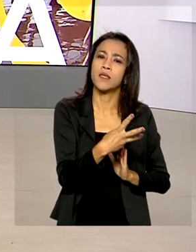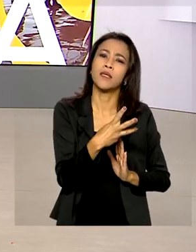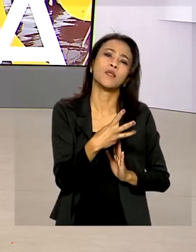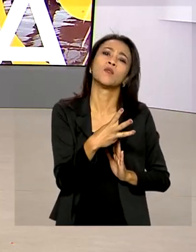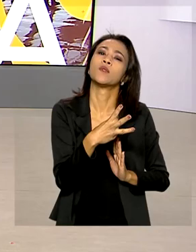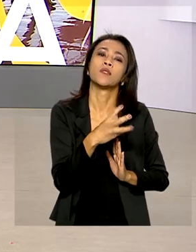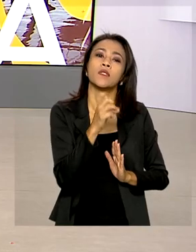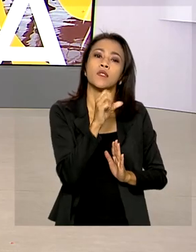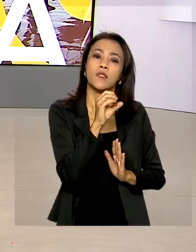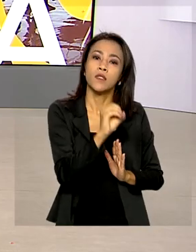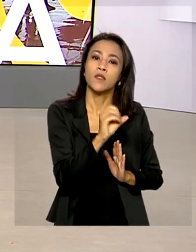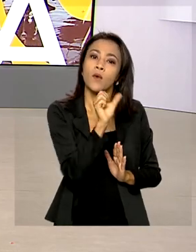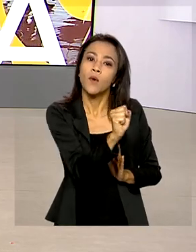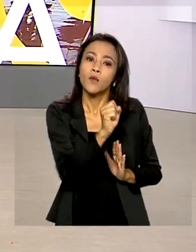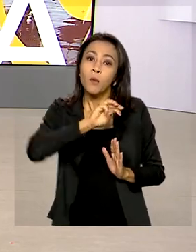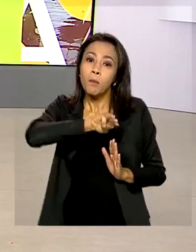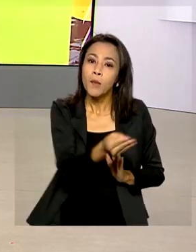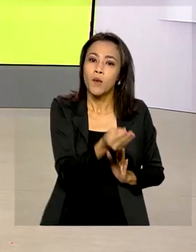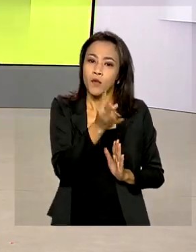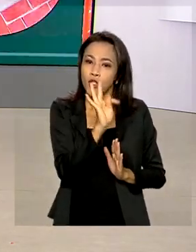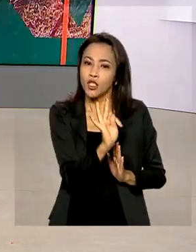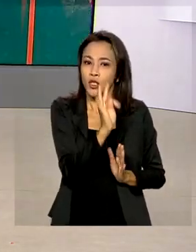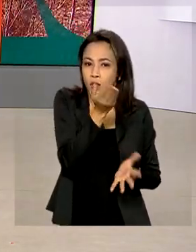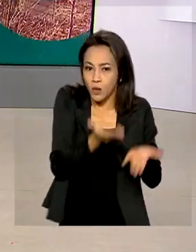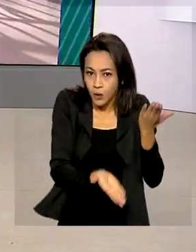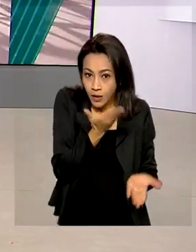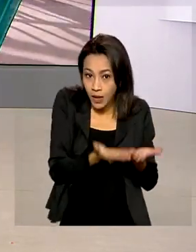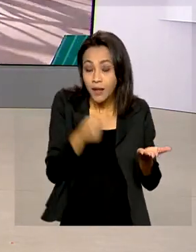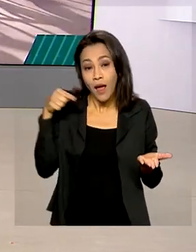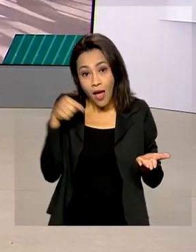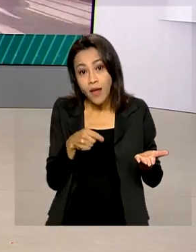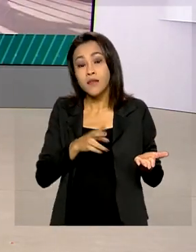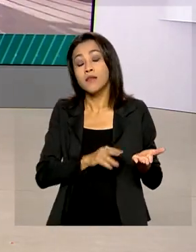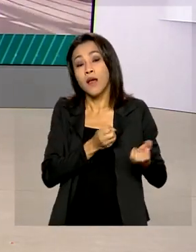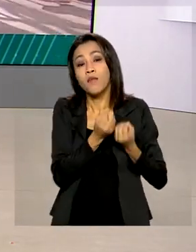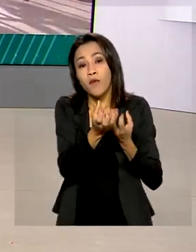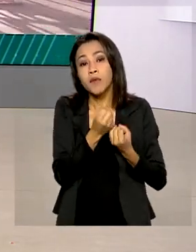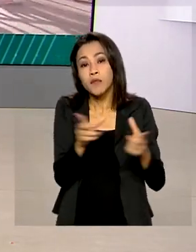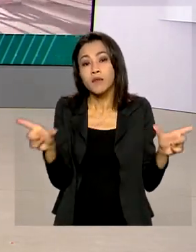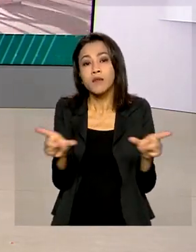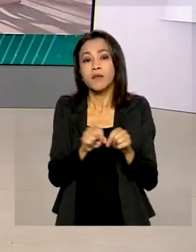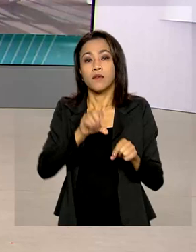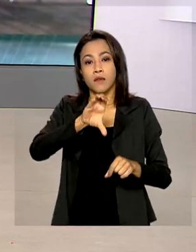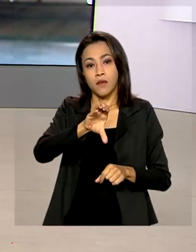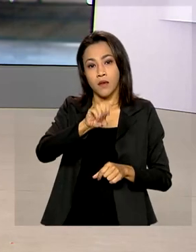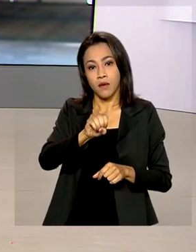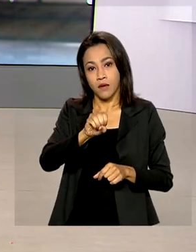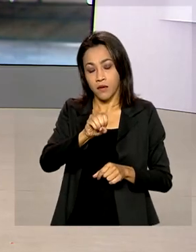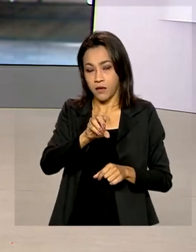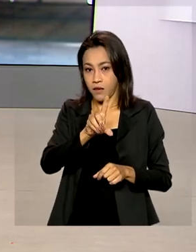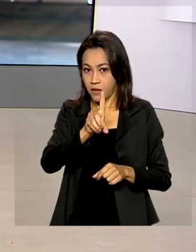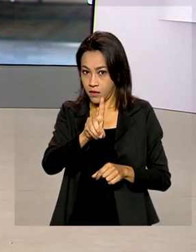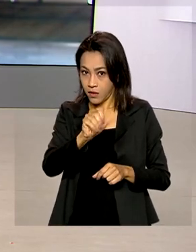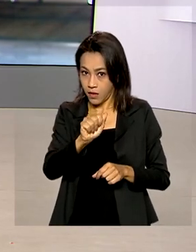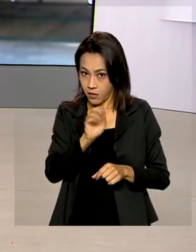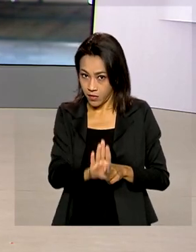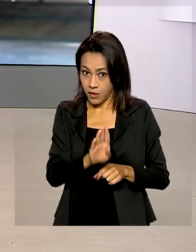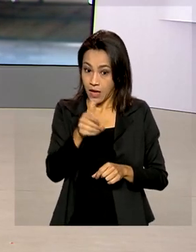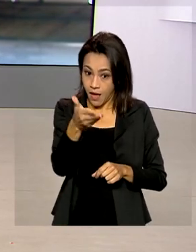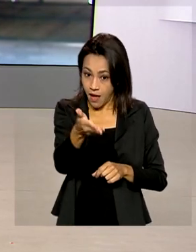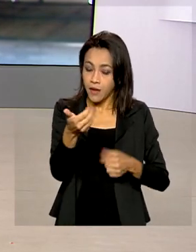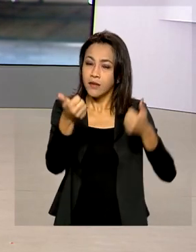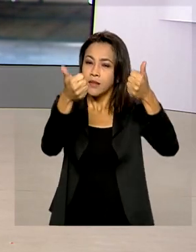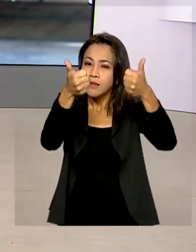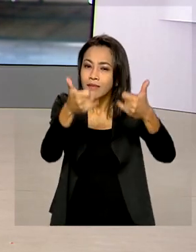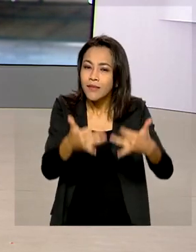toneladas. Essa é a projeção da Companhia Nacional de Abastecimento. O repórter Glauco de Queiroz traz ao vivo os